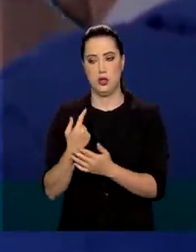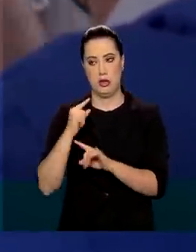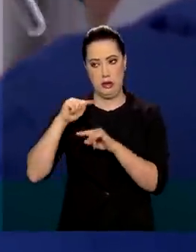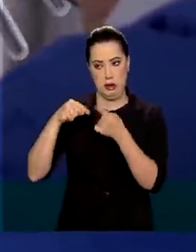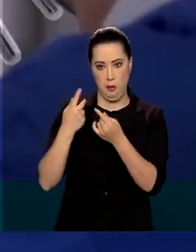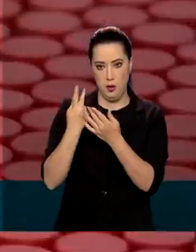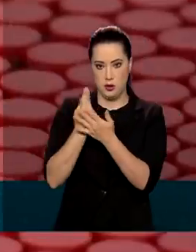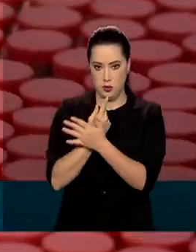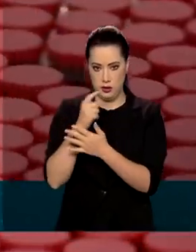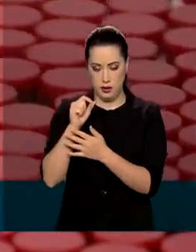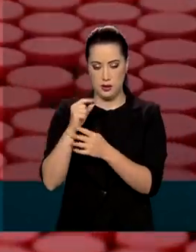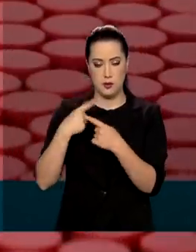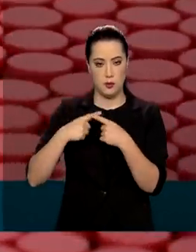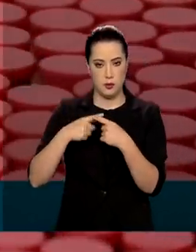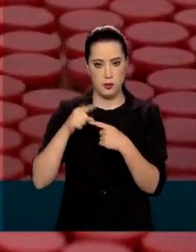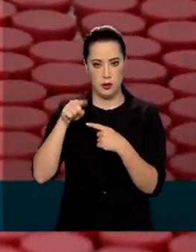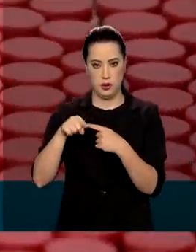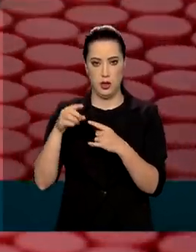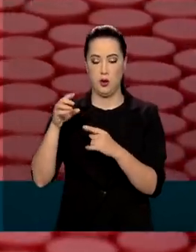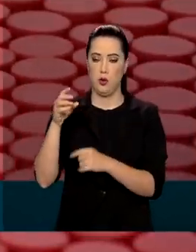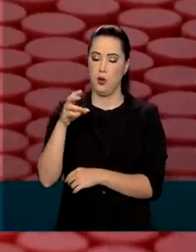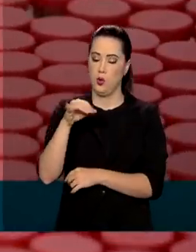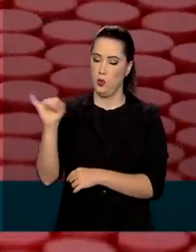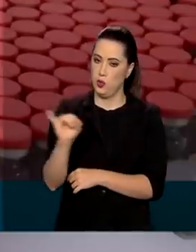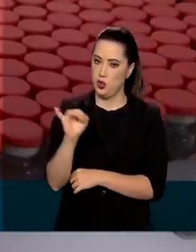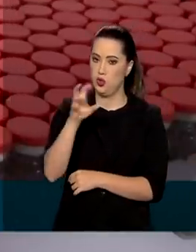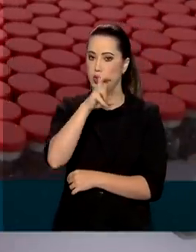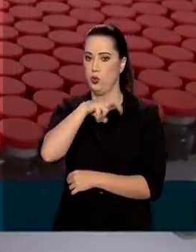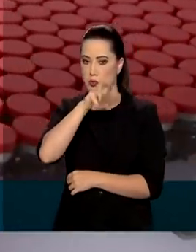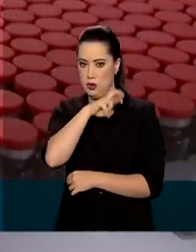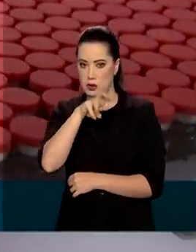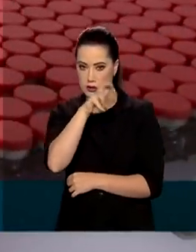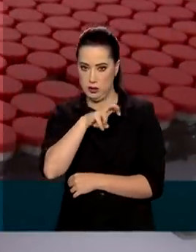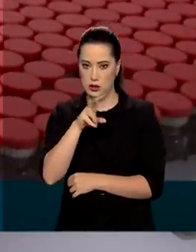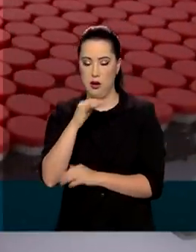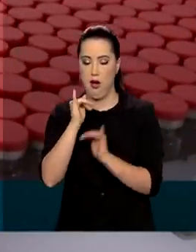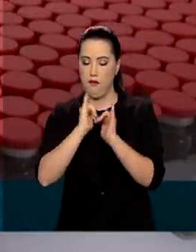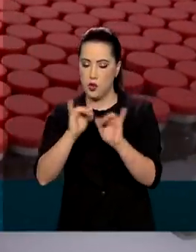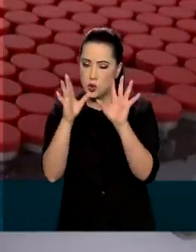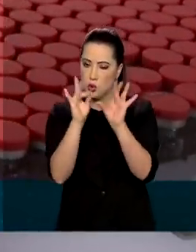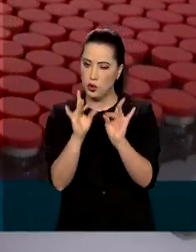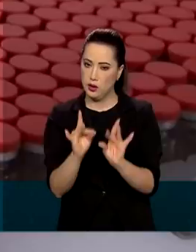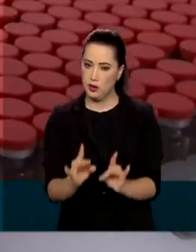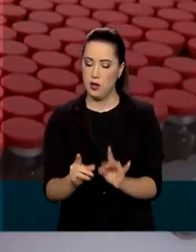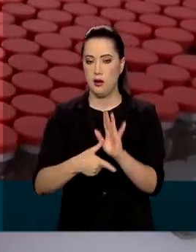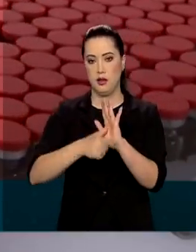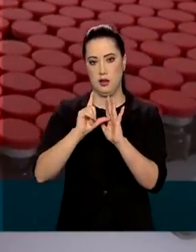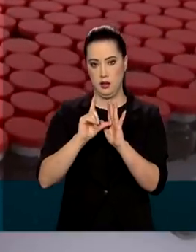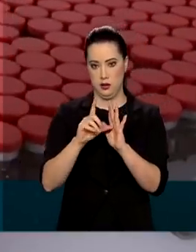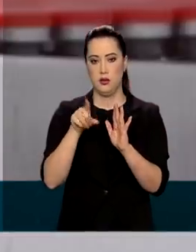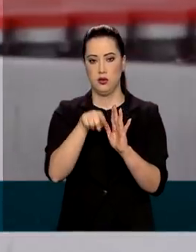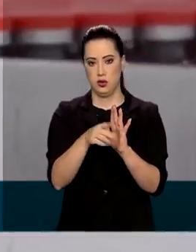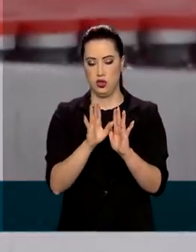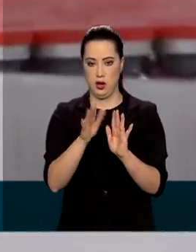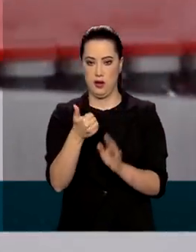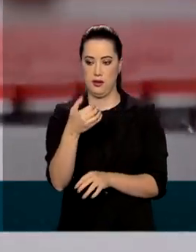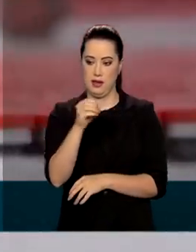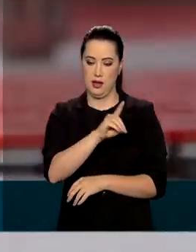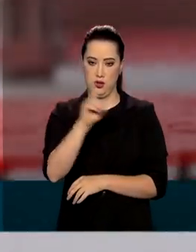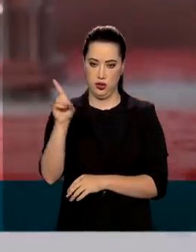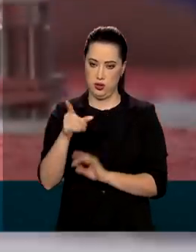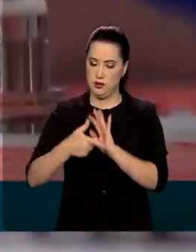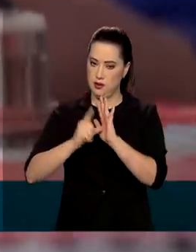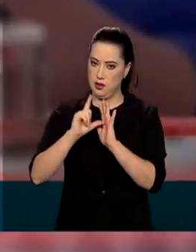informações feito pelo Instituto Butantan e antecipa em 10 dias a previsão inicial da agência. No fim de